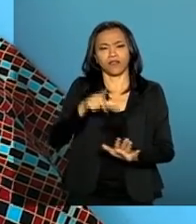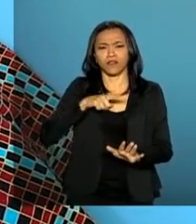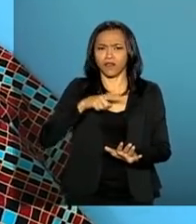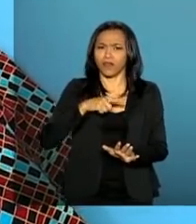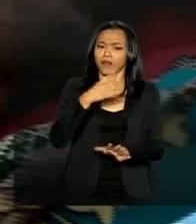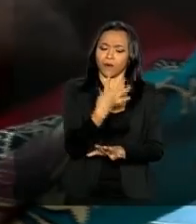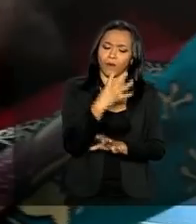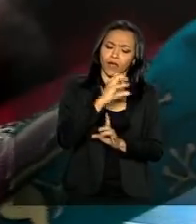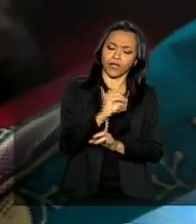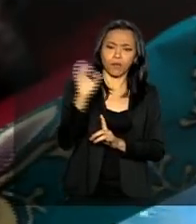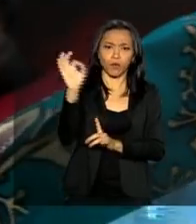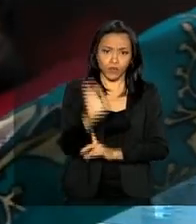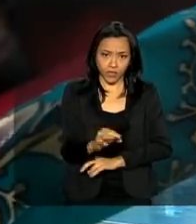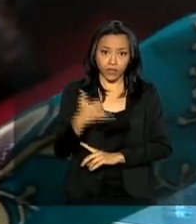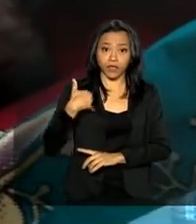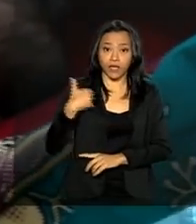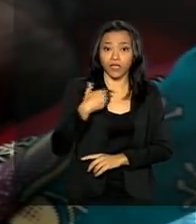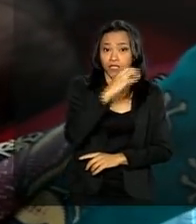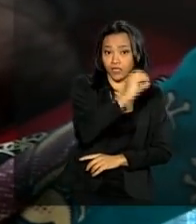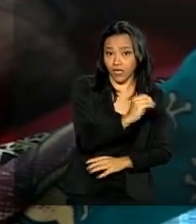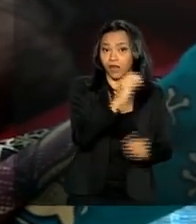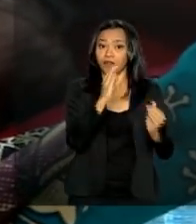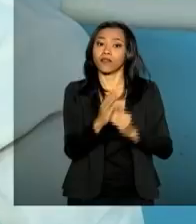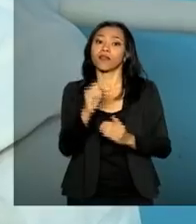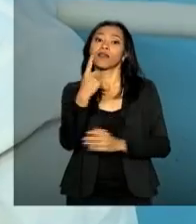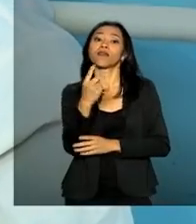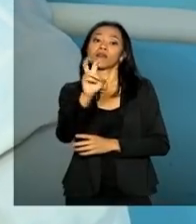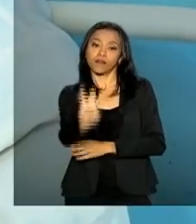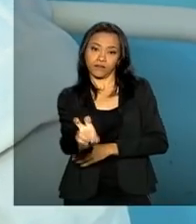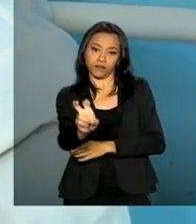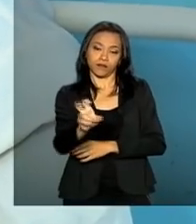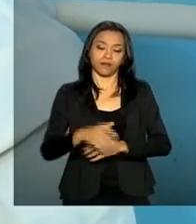população com idades entre 0 e 15 anos.